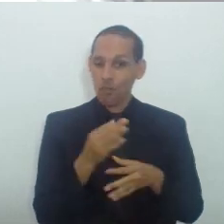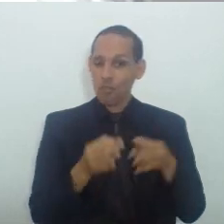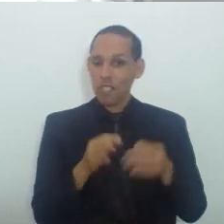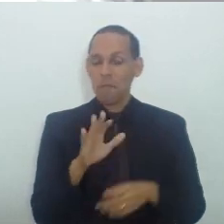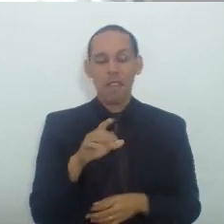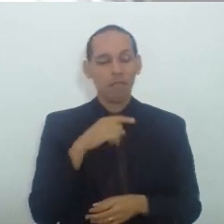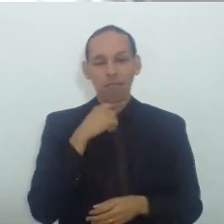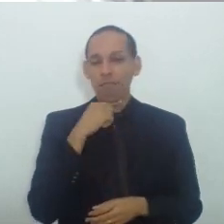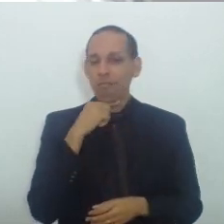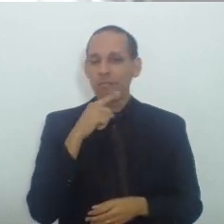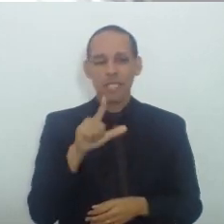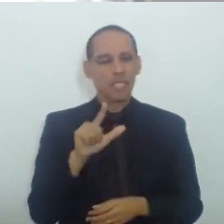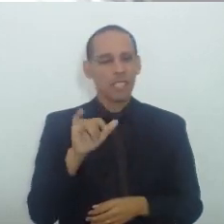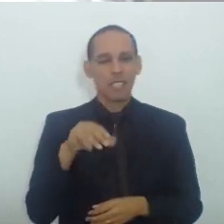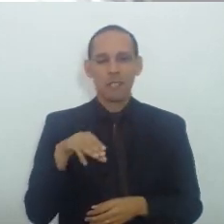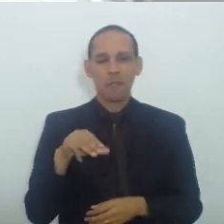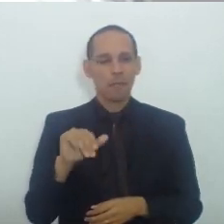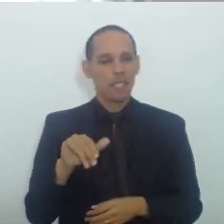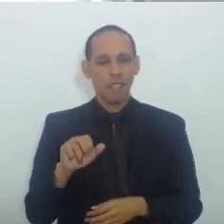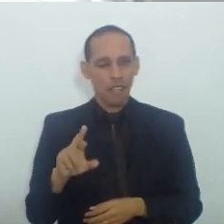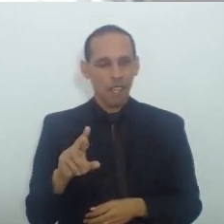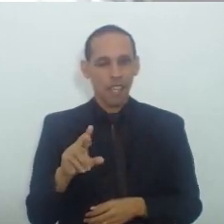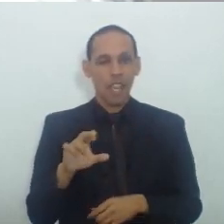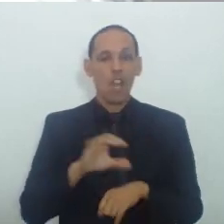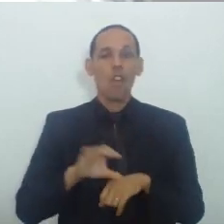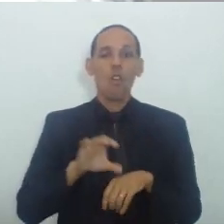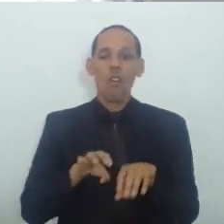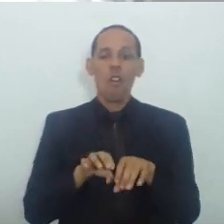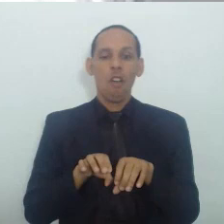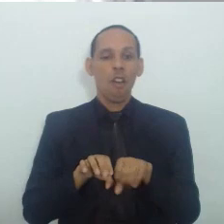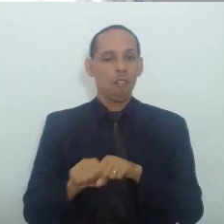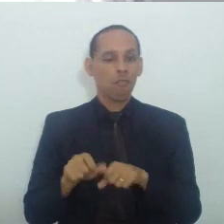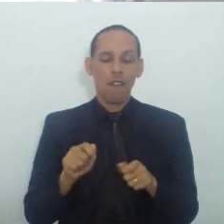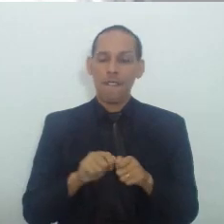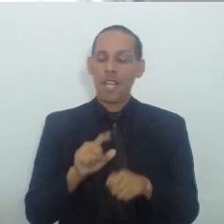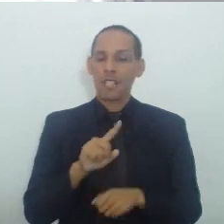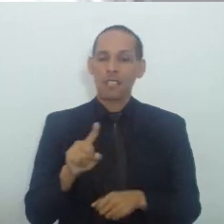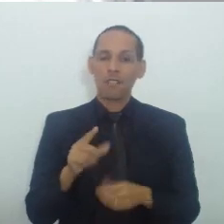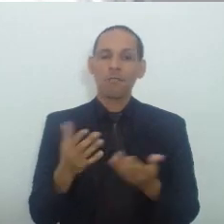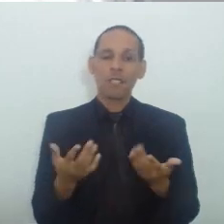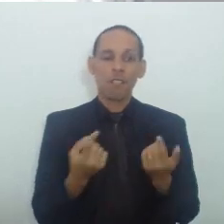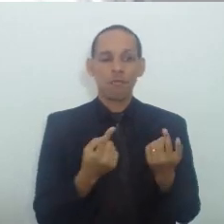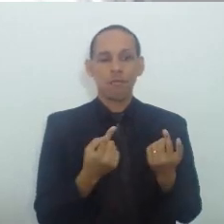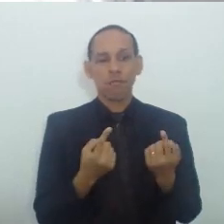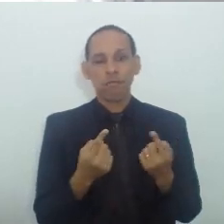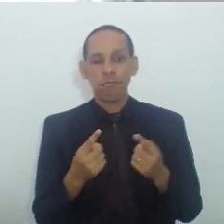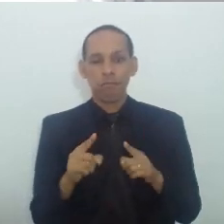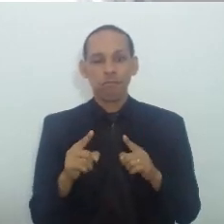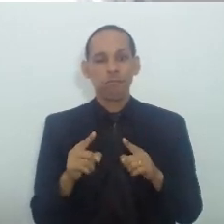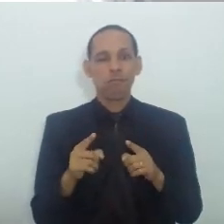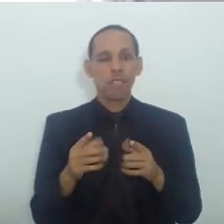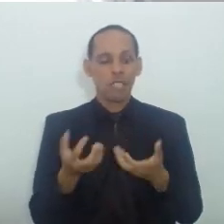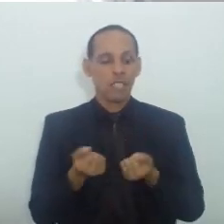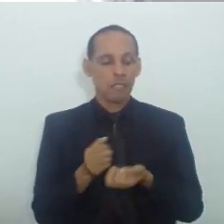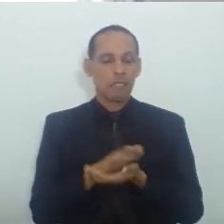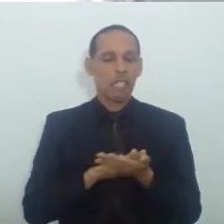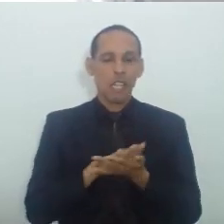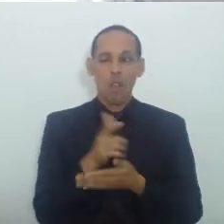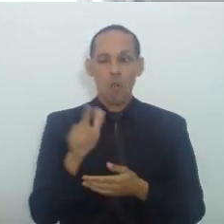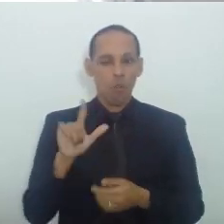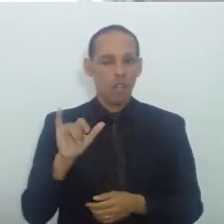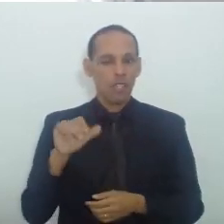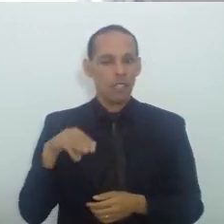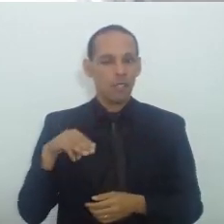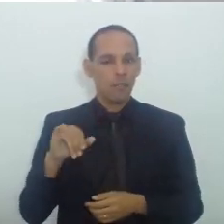conseguiram Eliminar Não fizeram O curso de formação E eles Não serão Atingidos Só serão Atingidos Aqueles Que conseguiram Eliminar